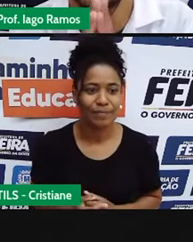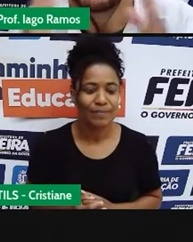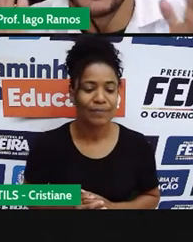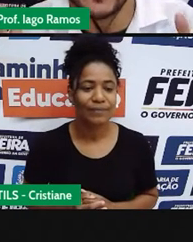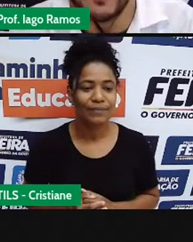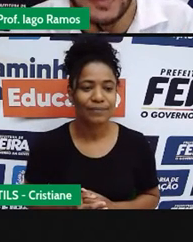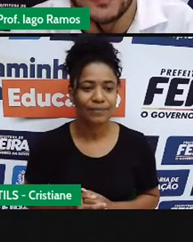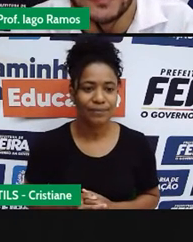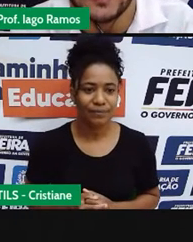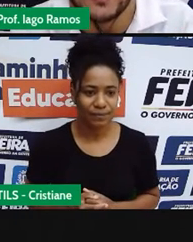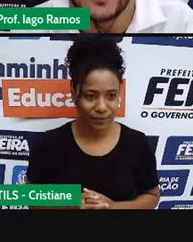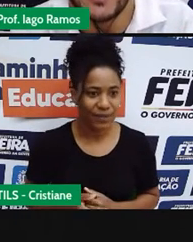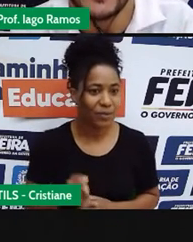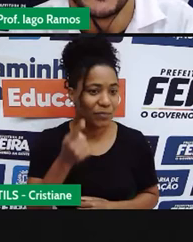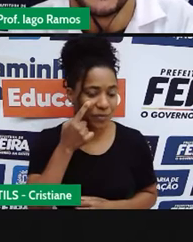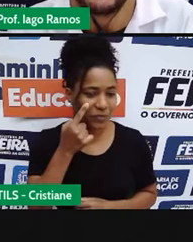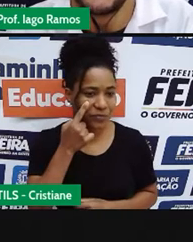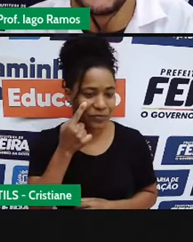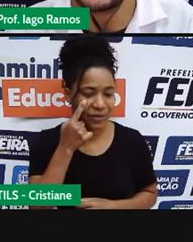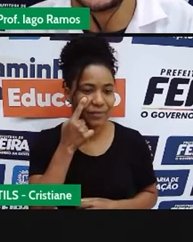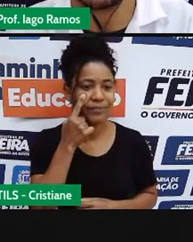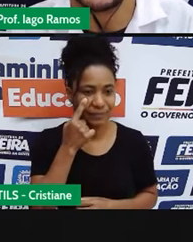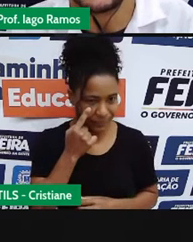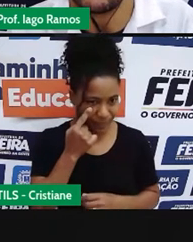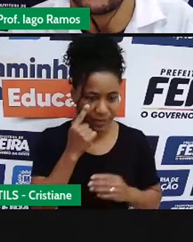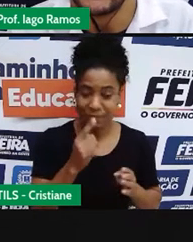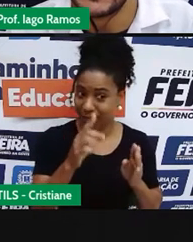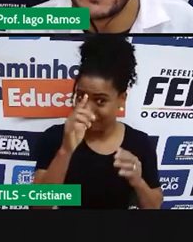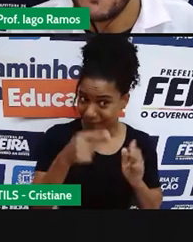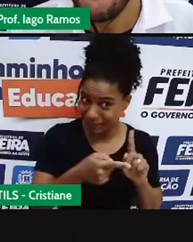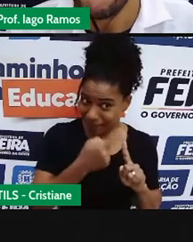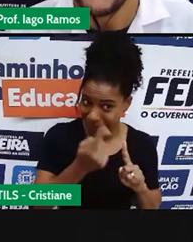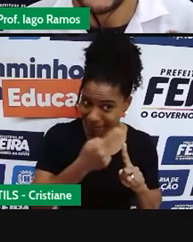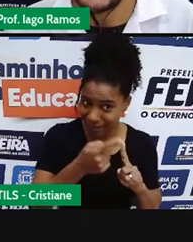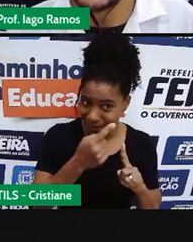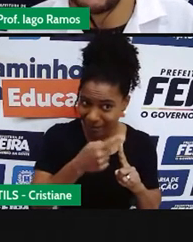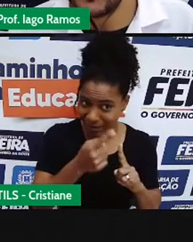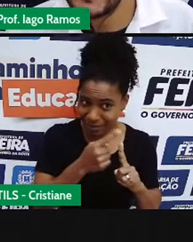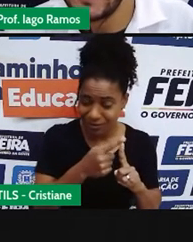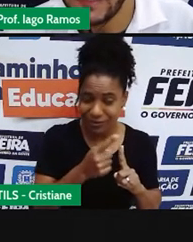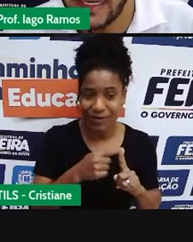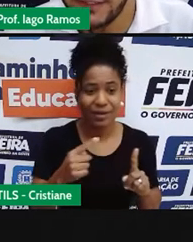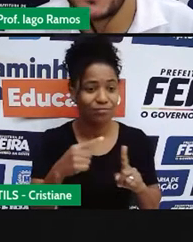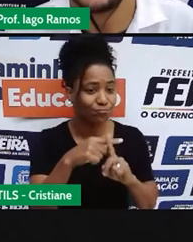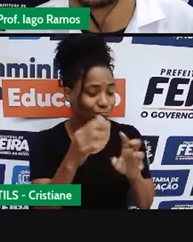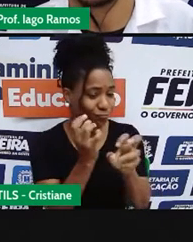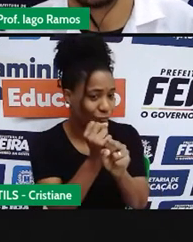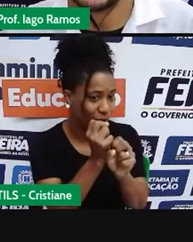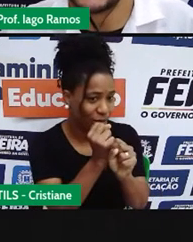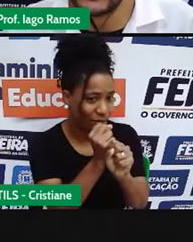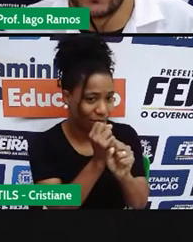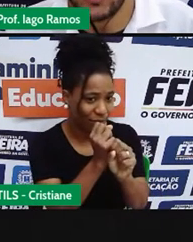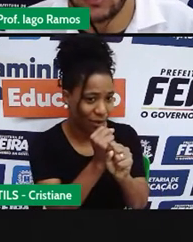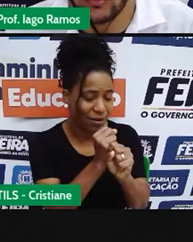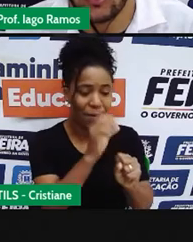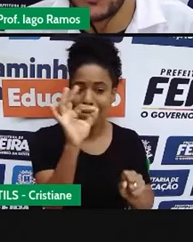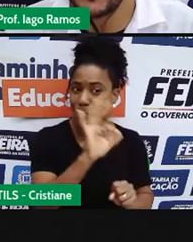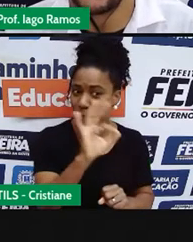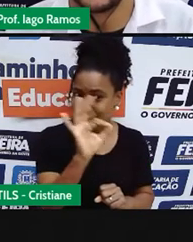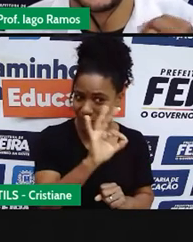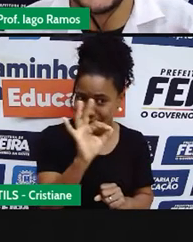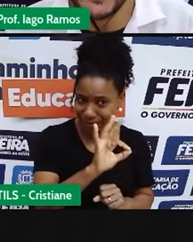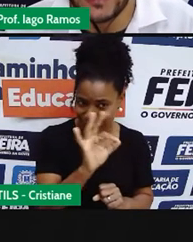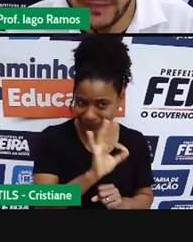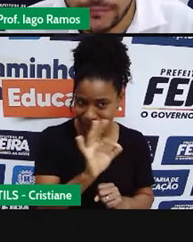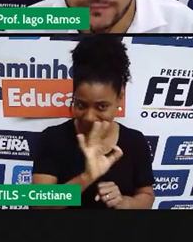dividir isso em duas partes, tá? Primeiro a gente vai calcular essa porcentagem do preço do produto